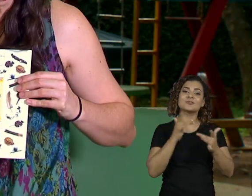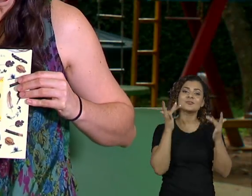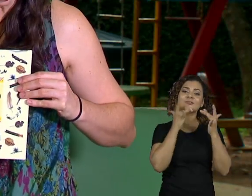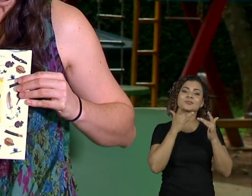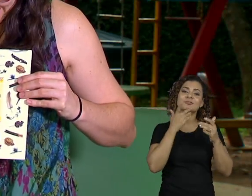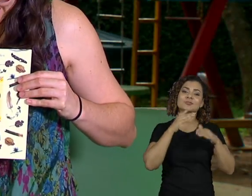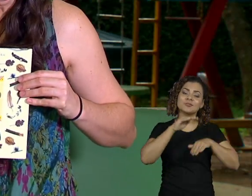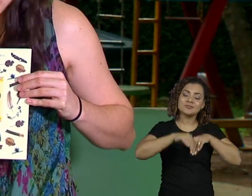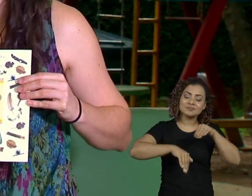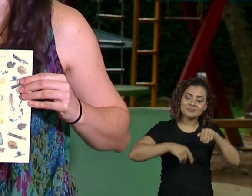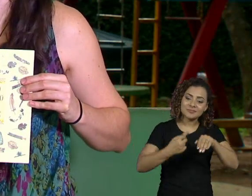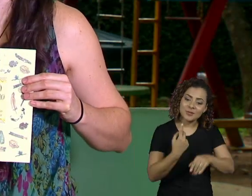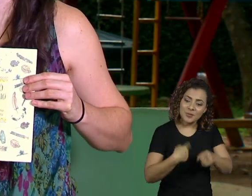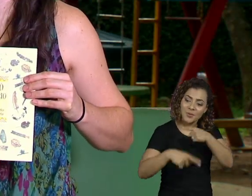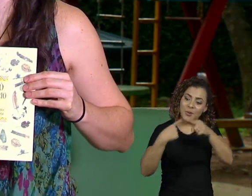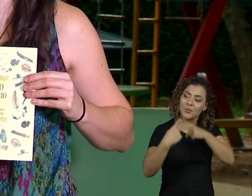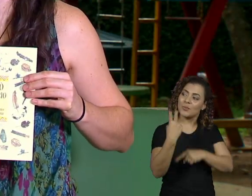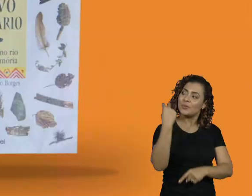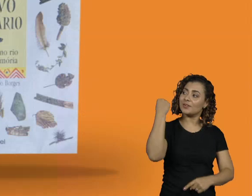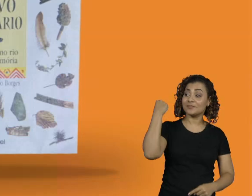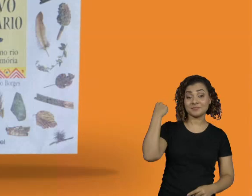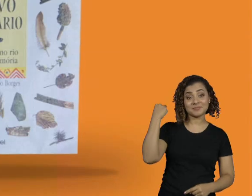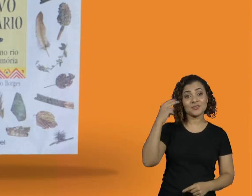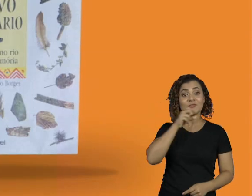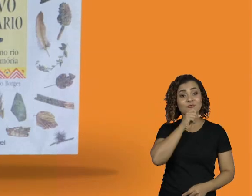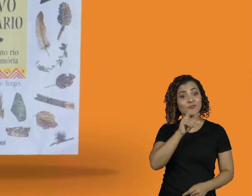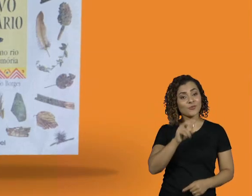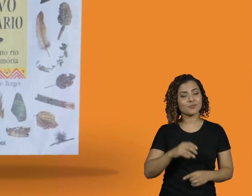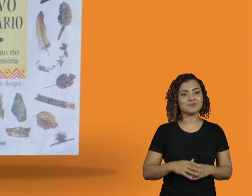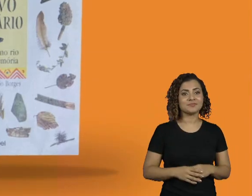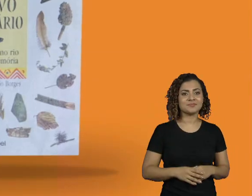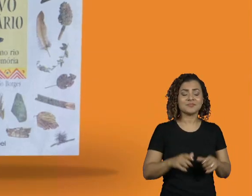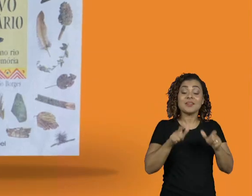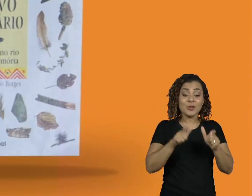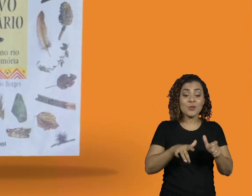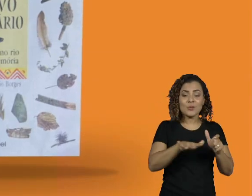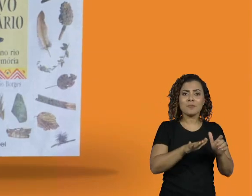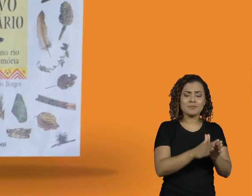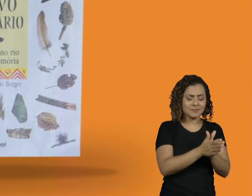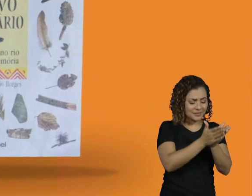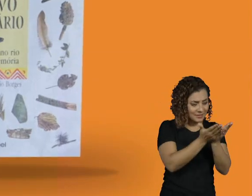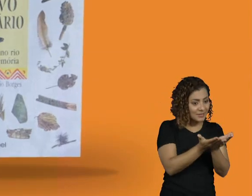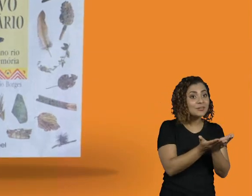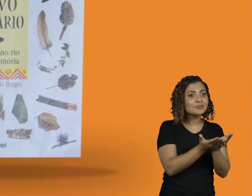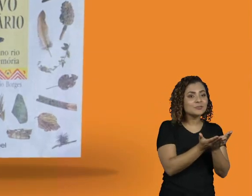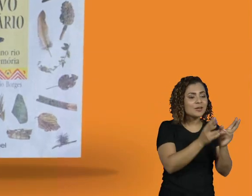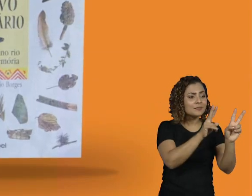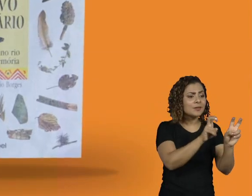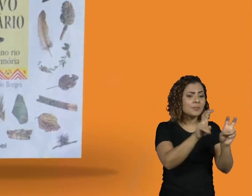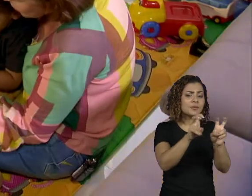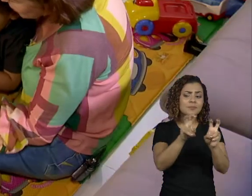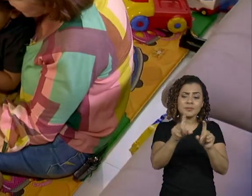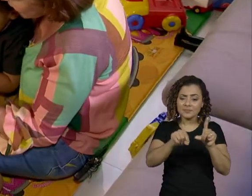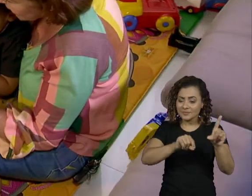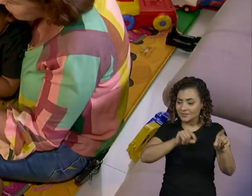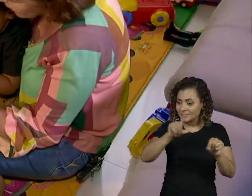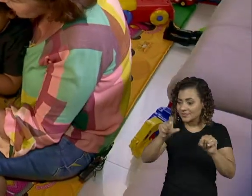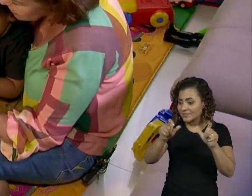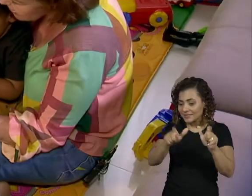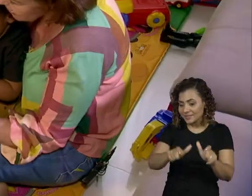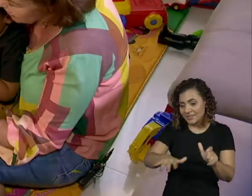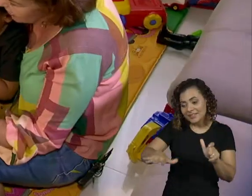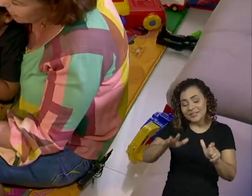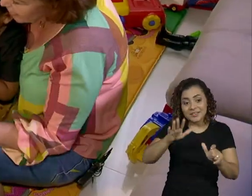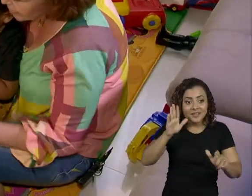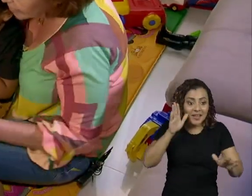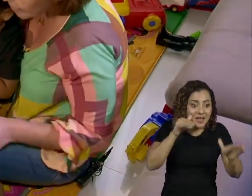nas memórias do vô Apolinário. Lugar de livros. A cada título escolhido, um novo lugar a